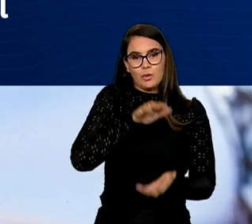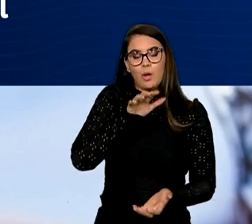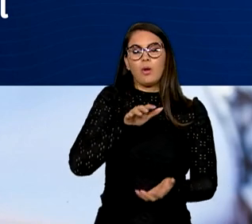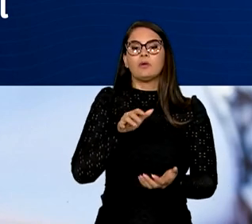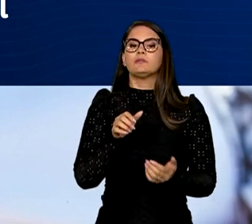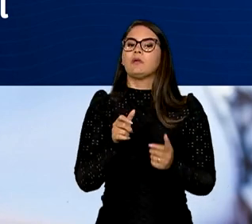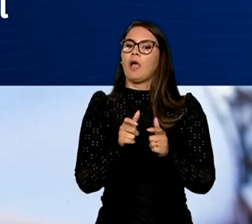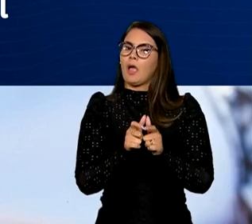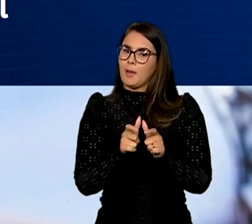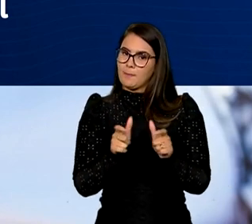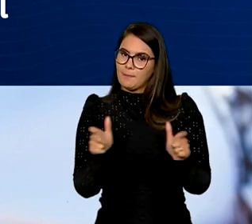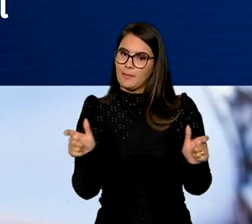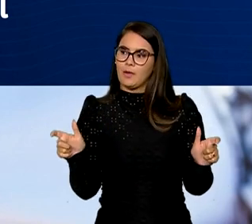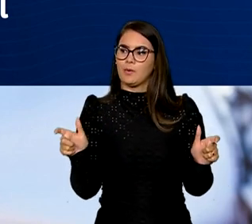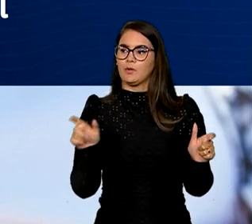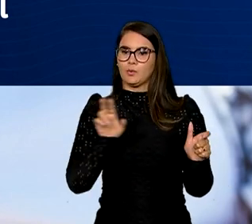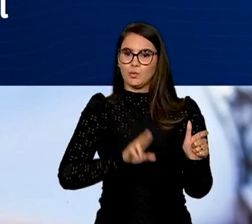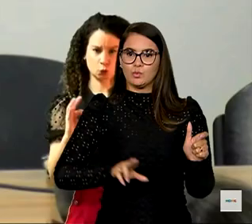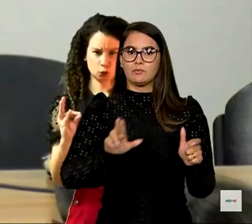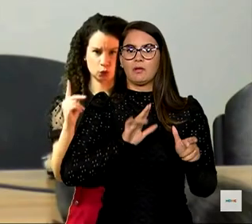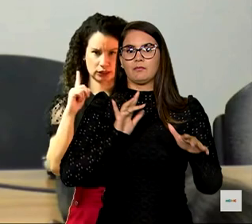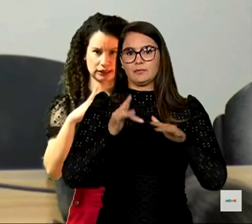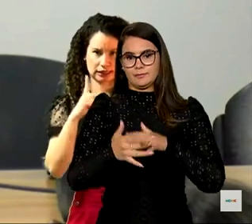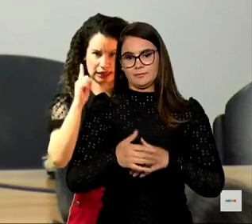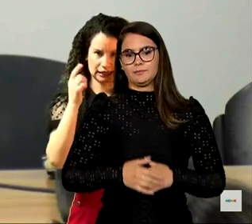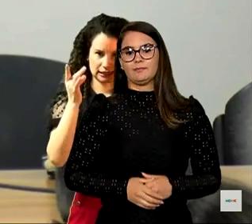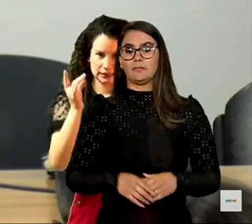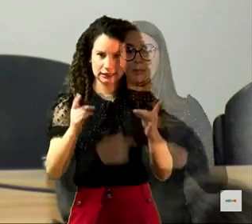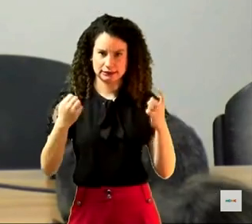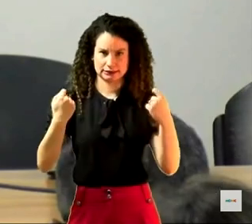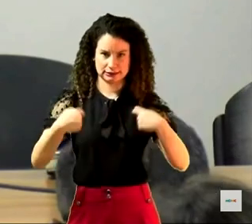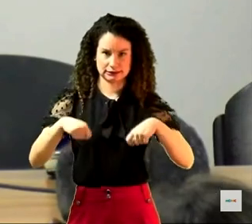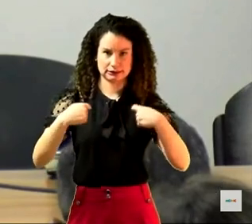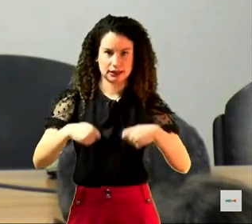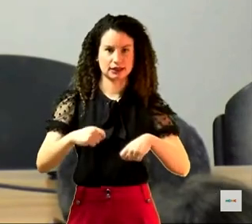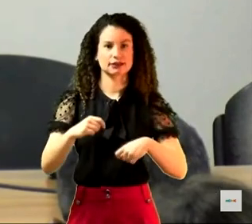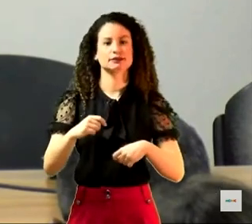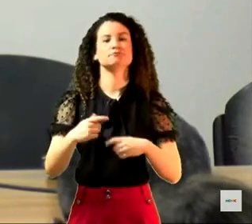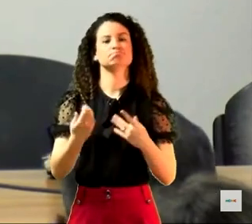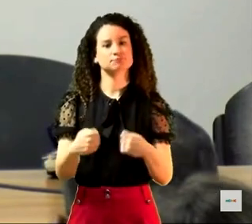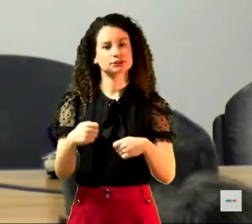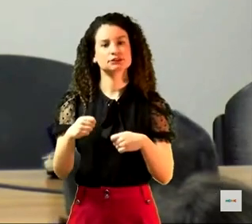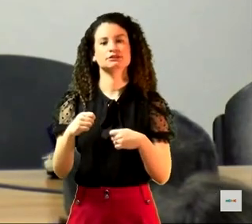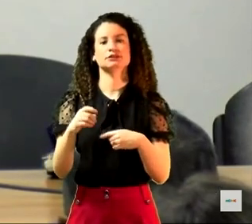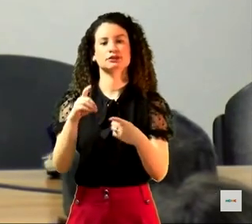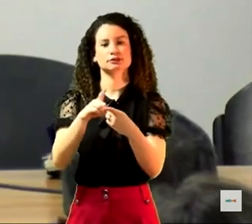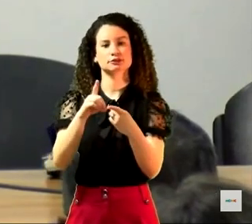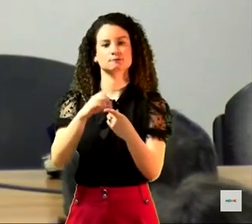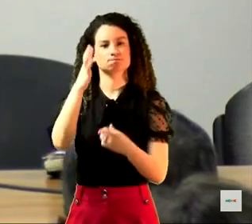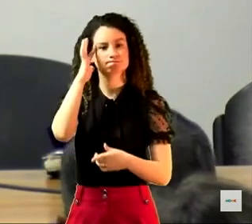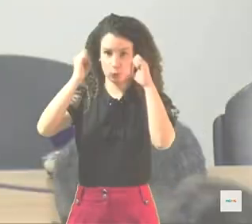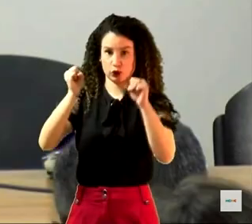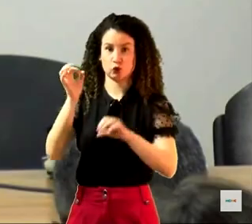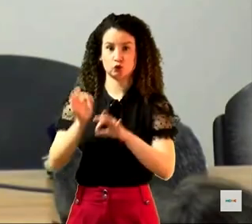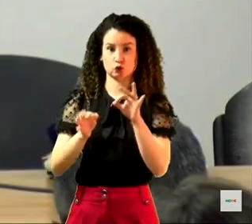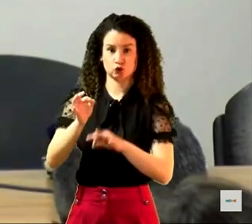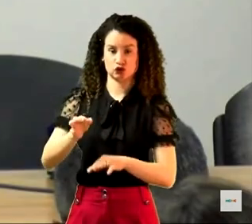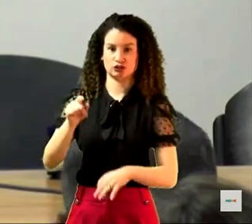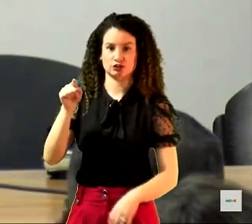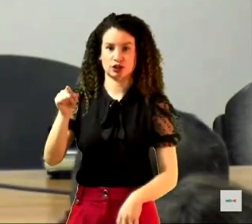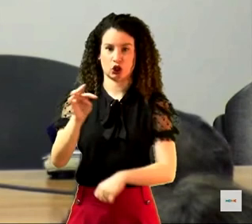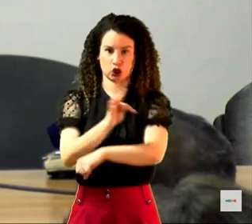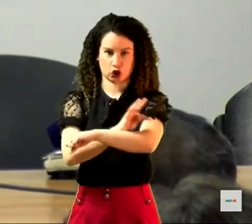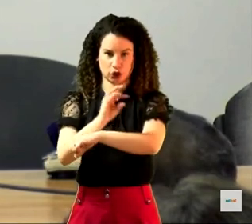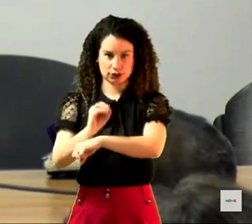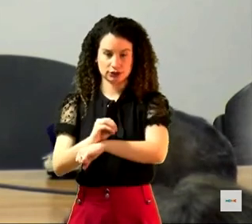muitas delas por meio digital. É necessário se ter delegacias especializadas e não só delegacias, além de